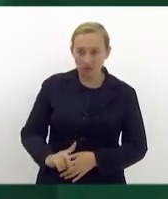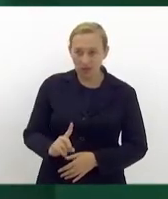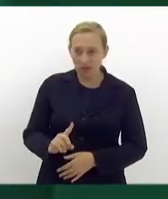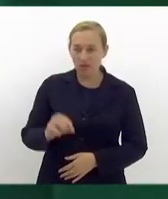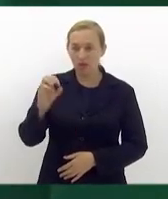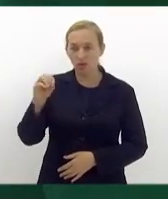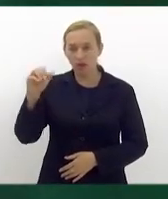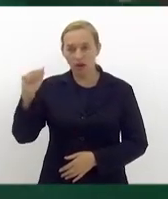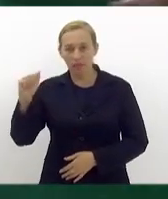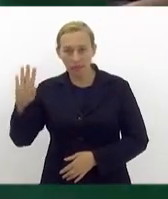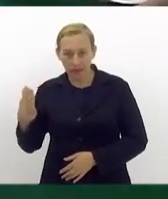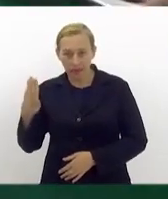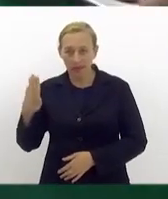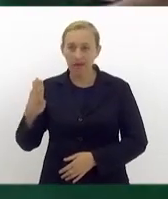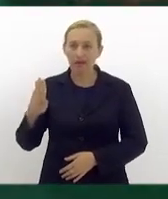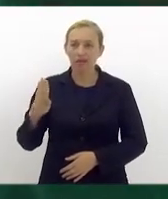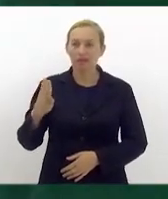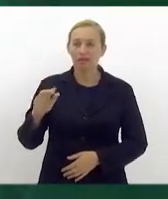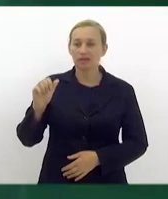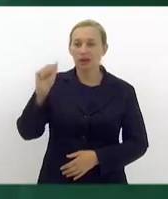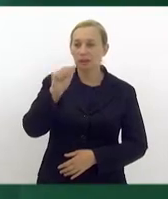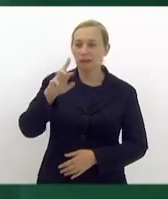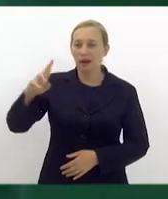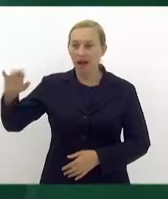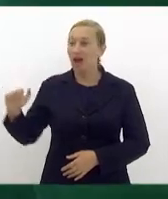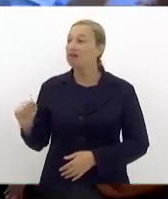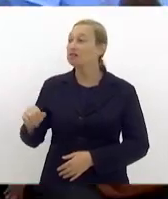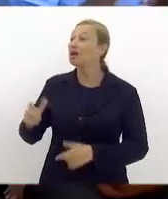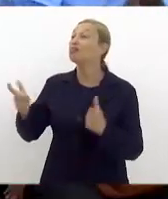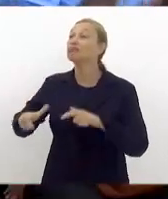Barra. Cadê ela?